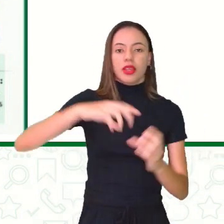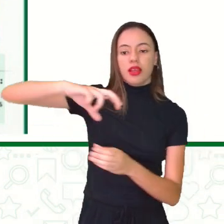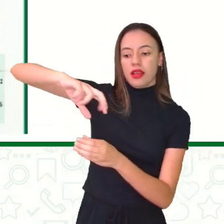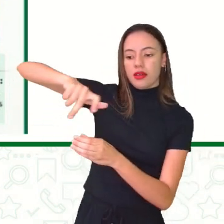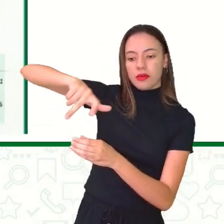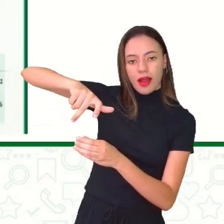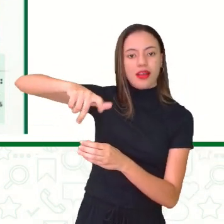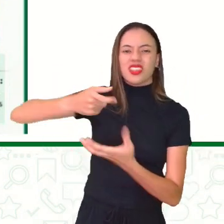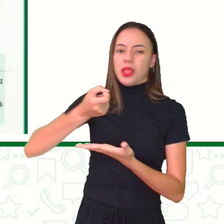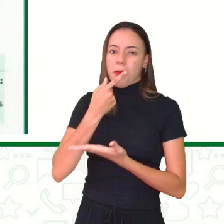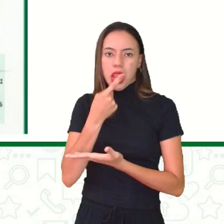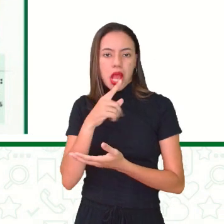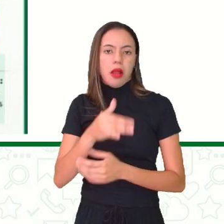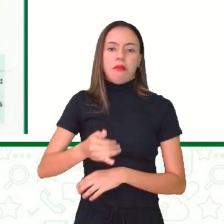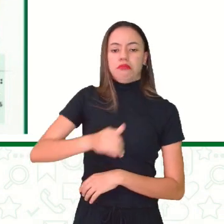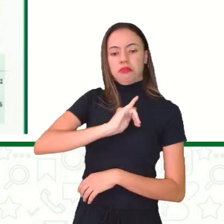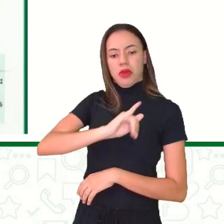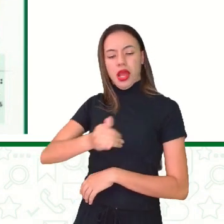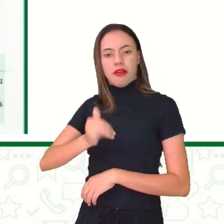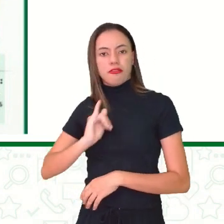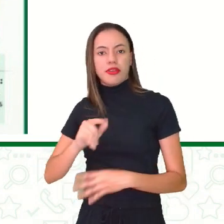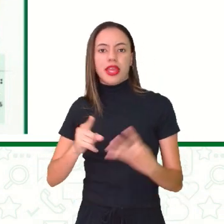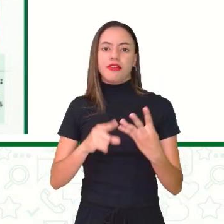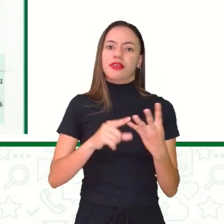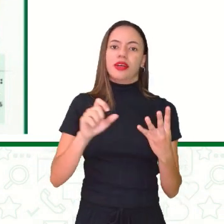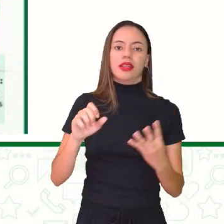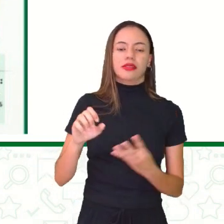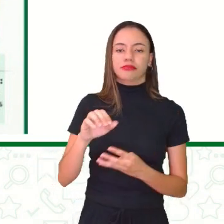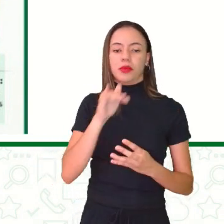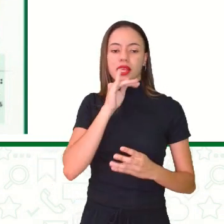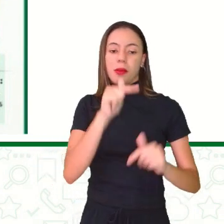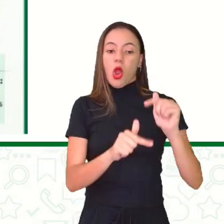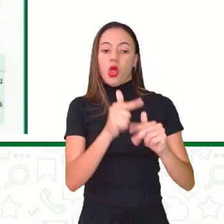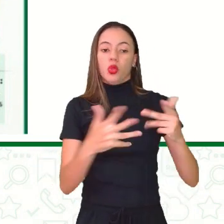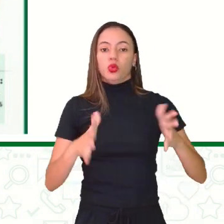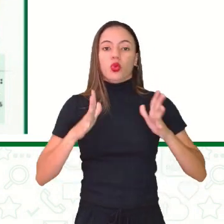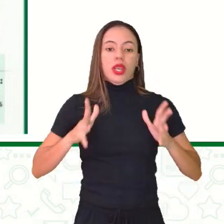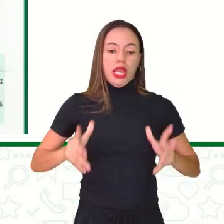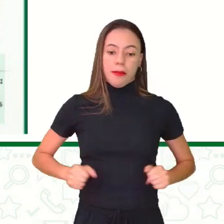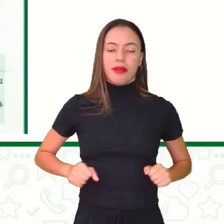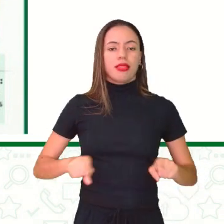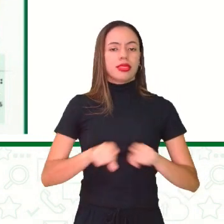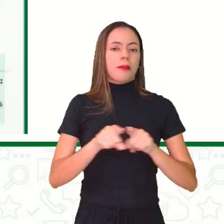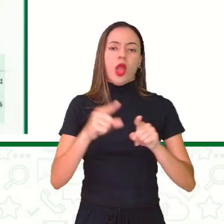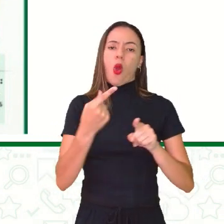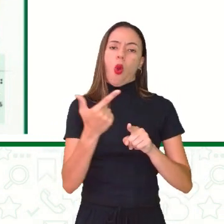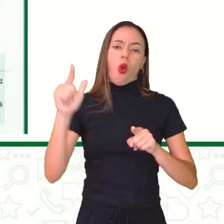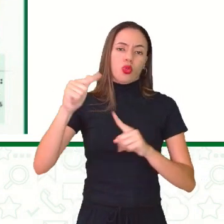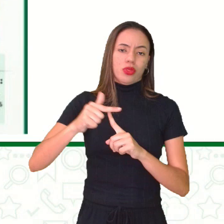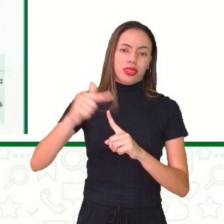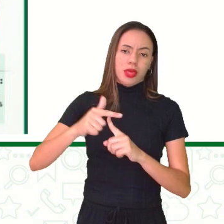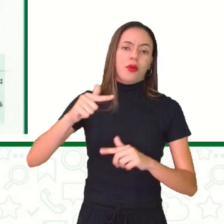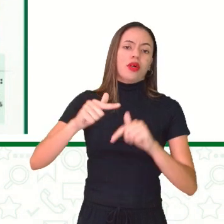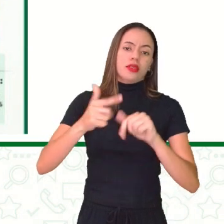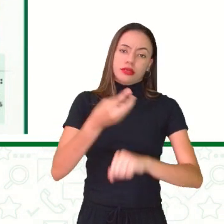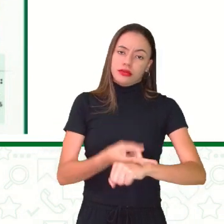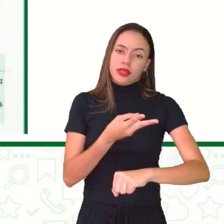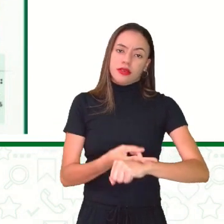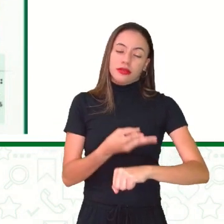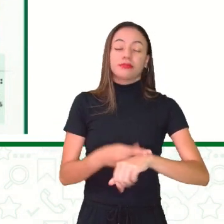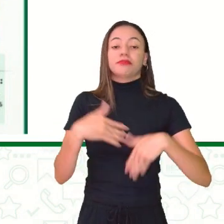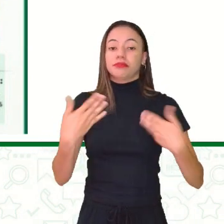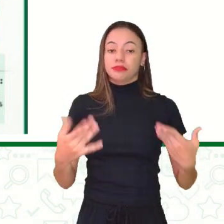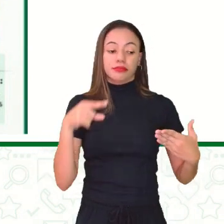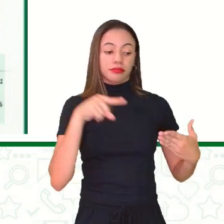medicamentos, perfume, desinfetantes e materiais de vidros afins. Então, esses materiais,